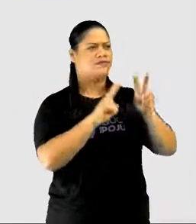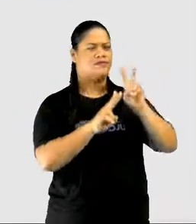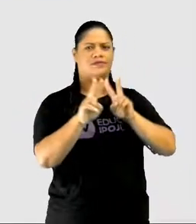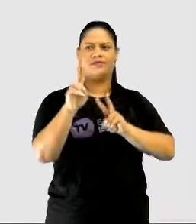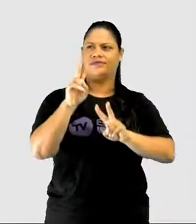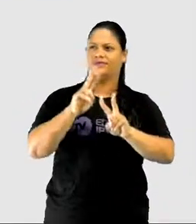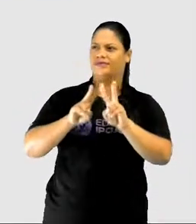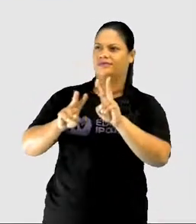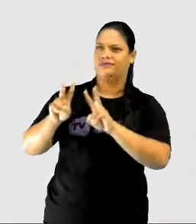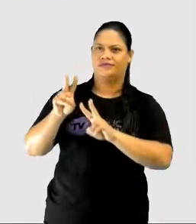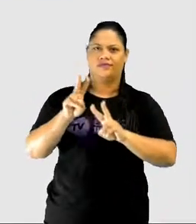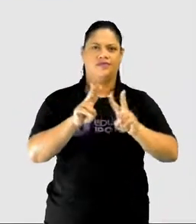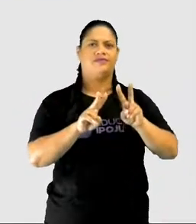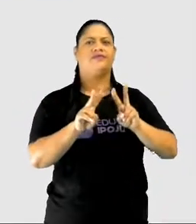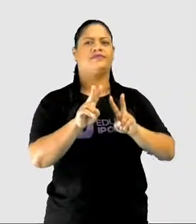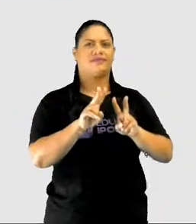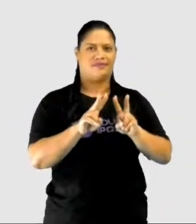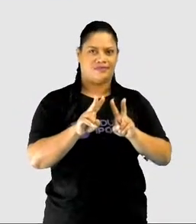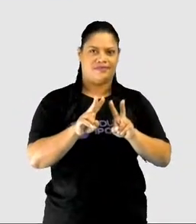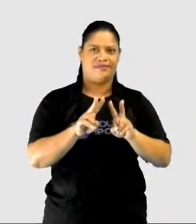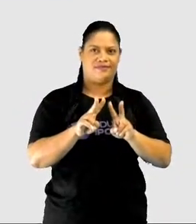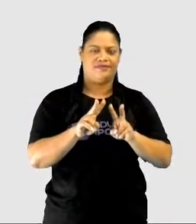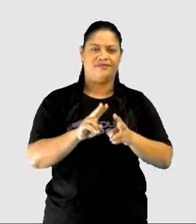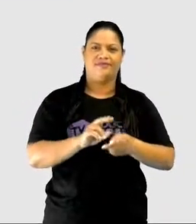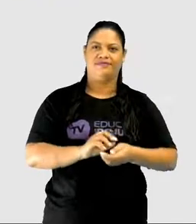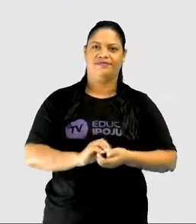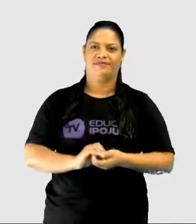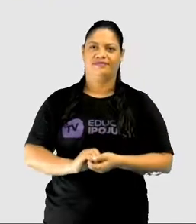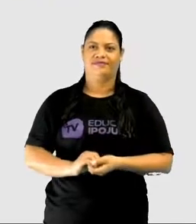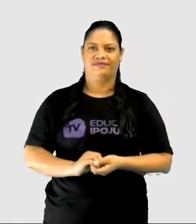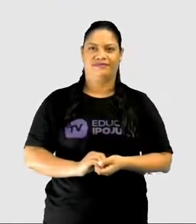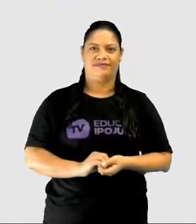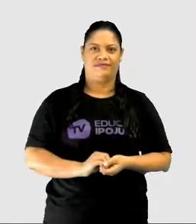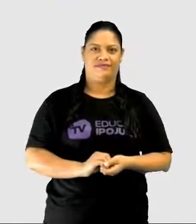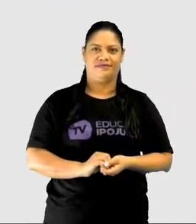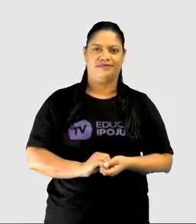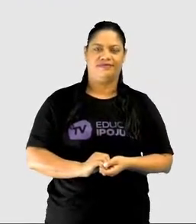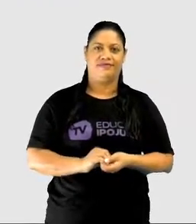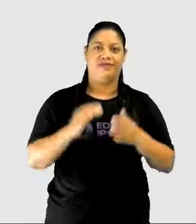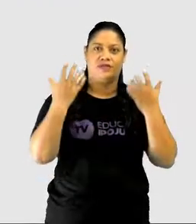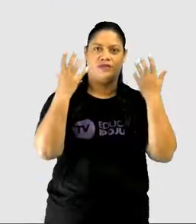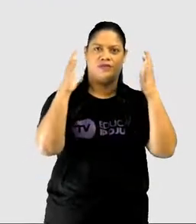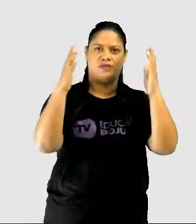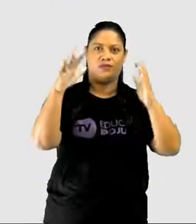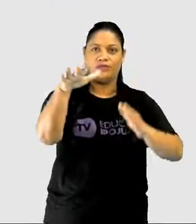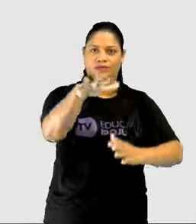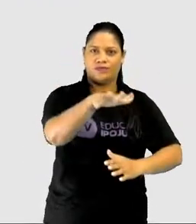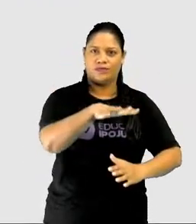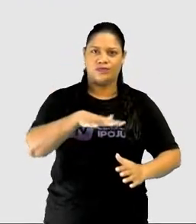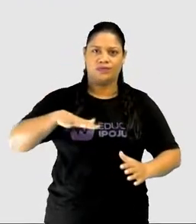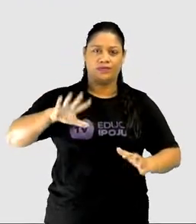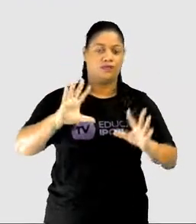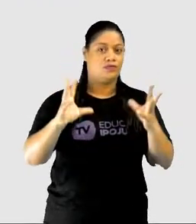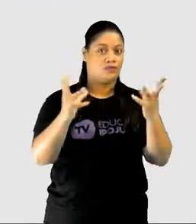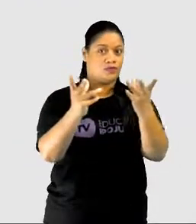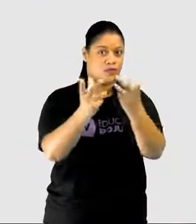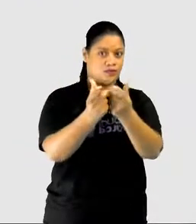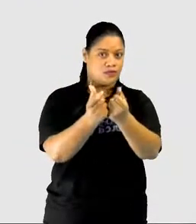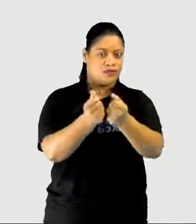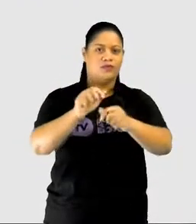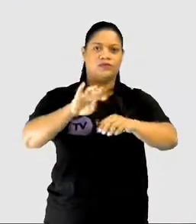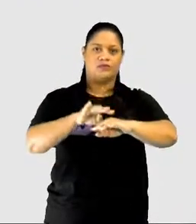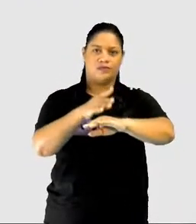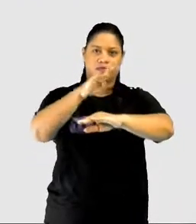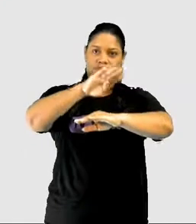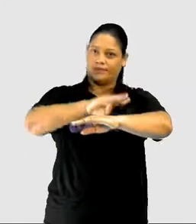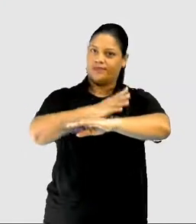formações que a gente tem na paisagem, tudo isso é chamado de relevo. E